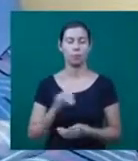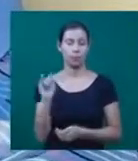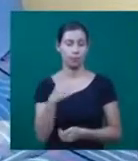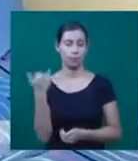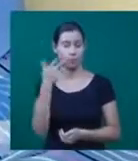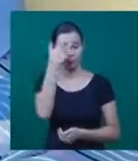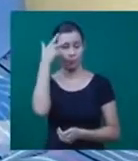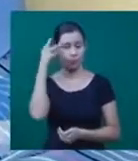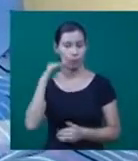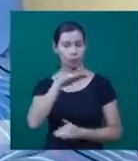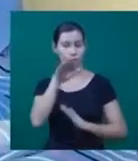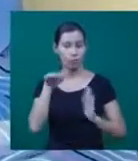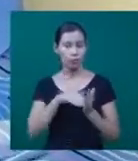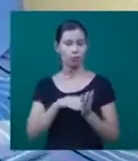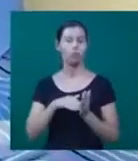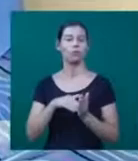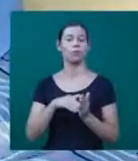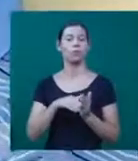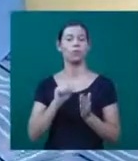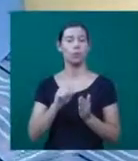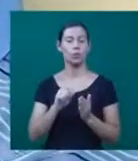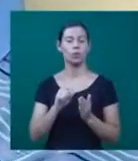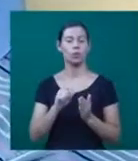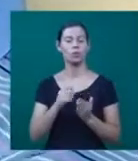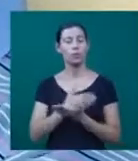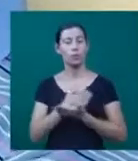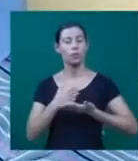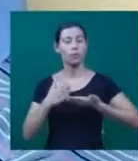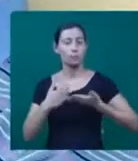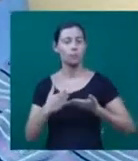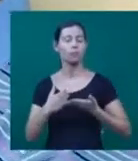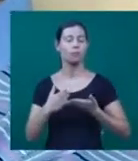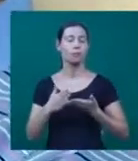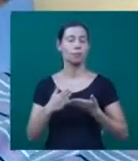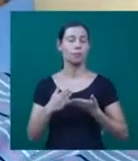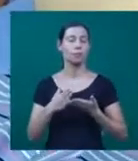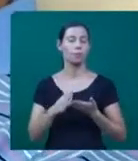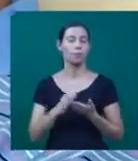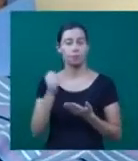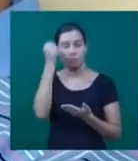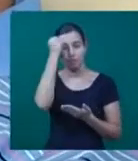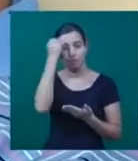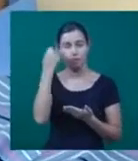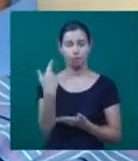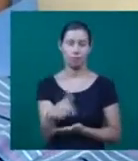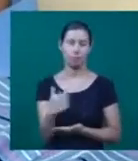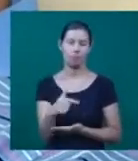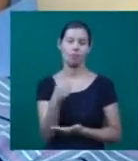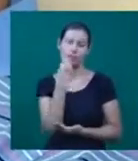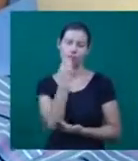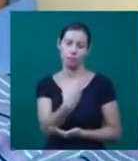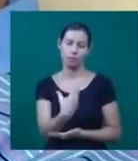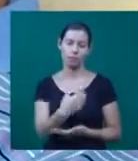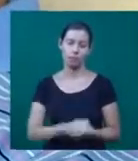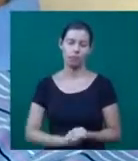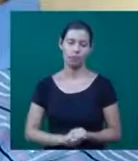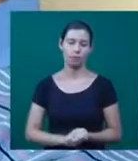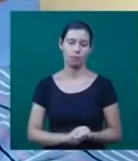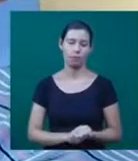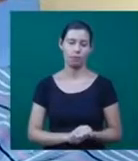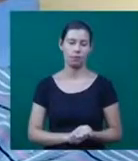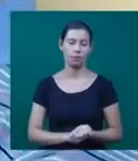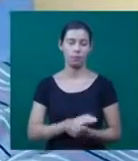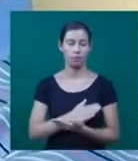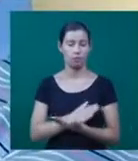essa, como se diz, começar, porque não vai arrepender não, é bom, muito bom, sabe. E além de